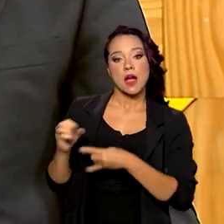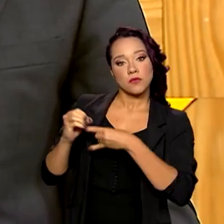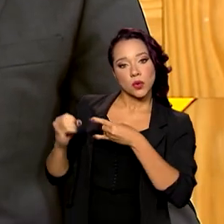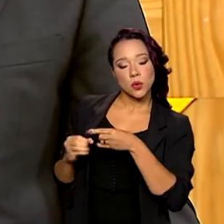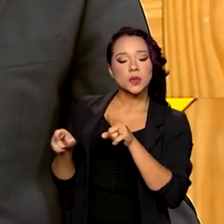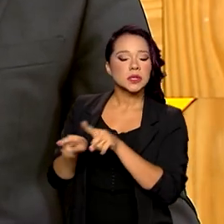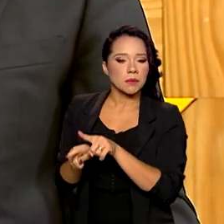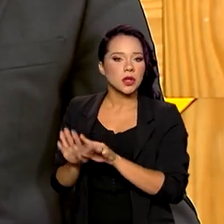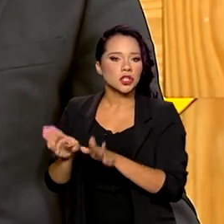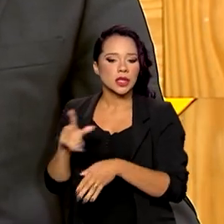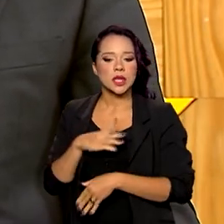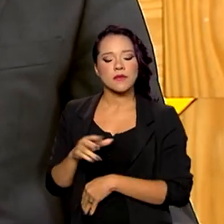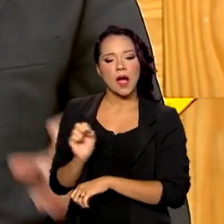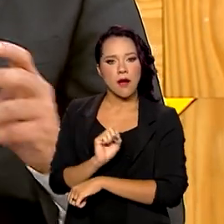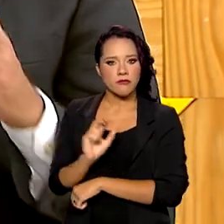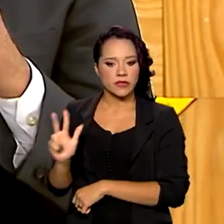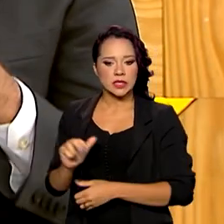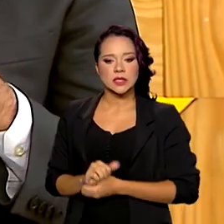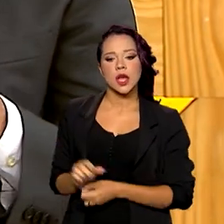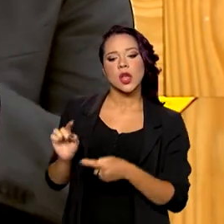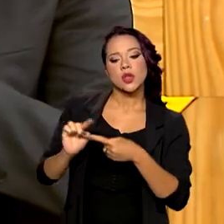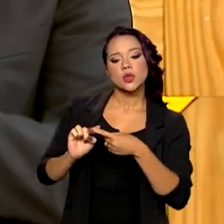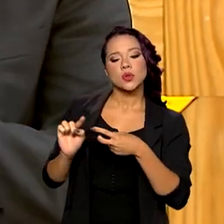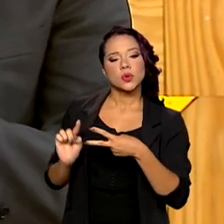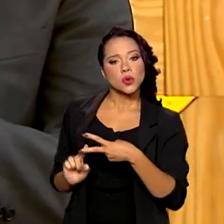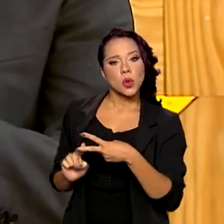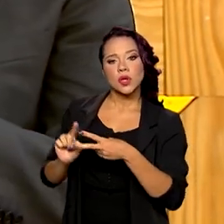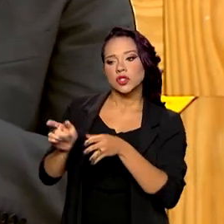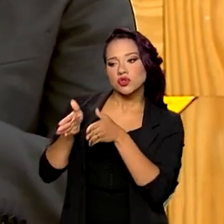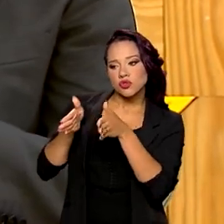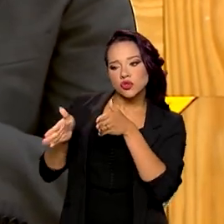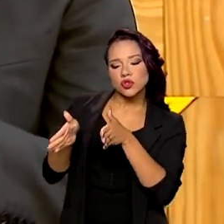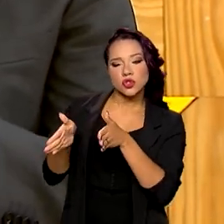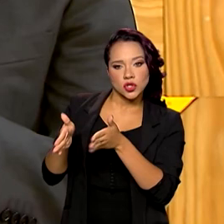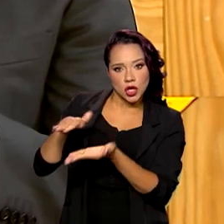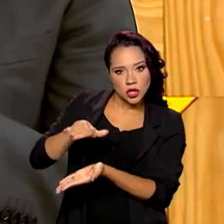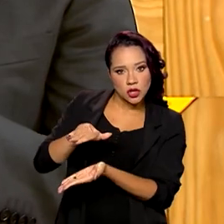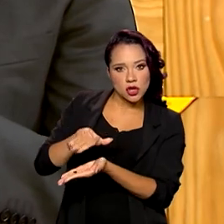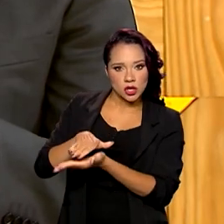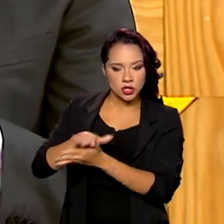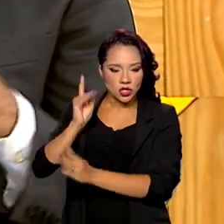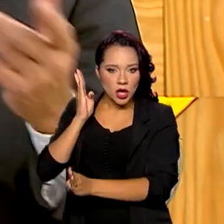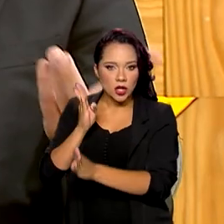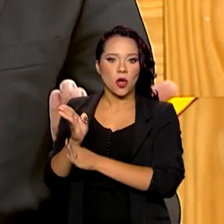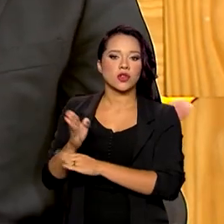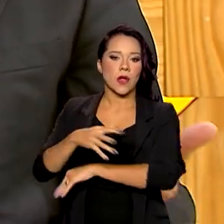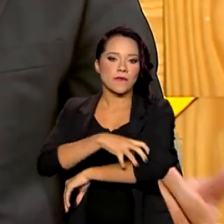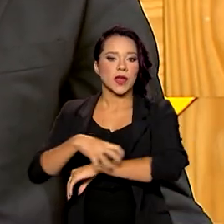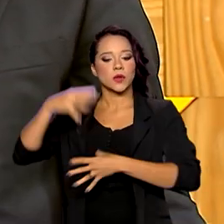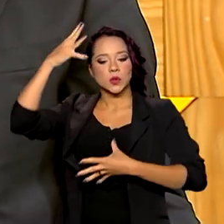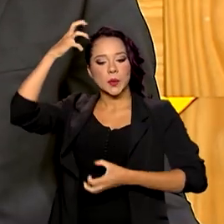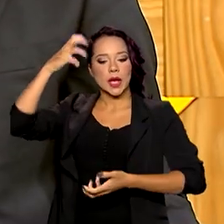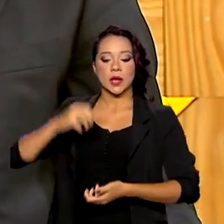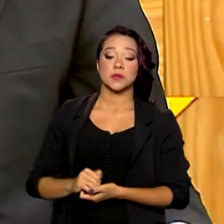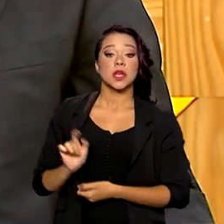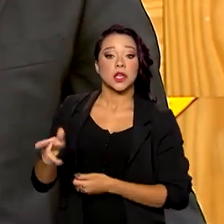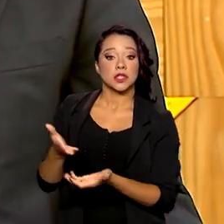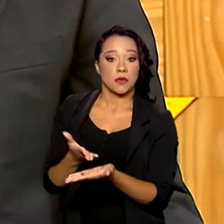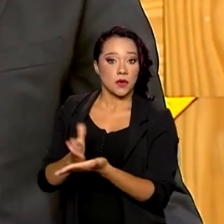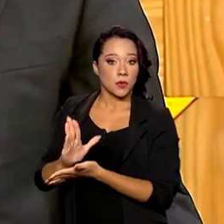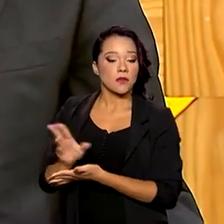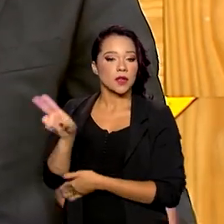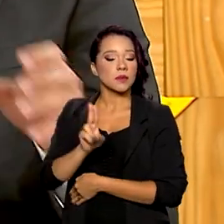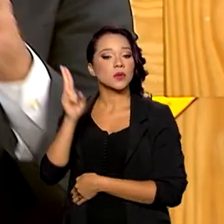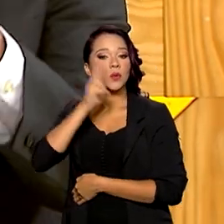submeteu à Anvisa dois kits de diagnósticos em relação à varíola dos macacos. E esses kits foram aprovados